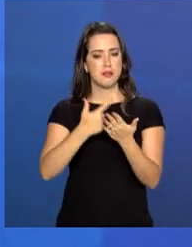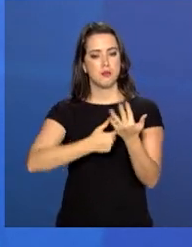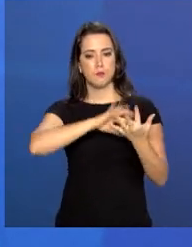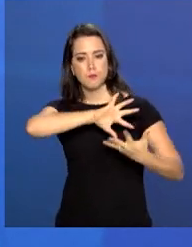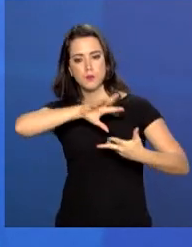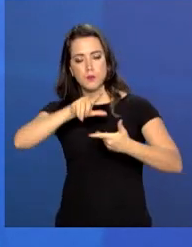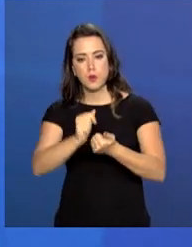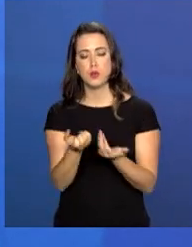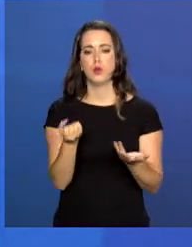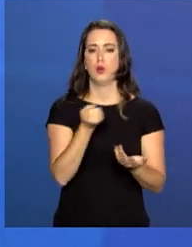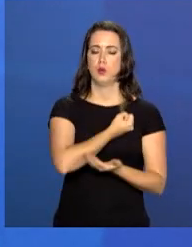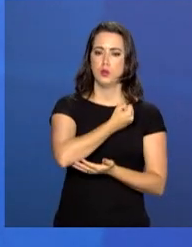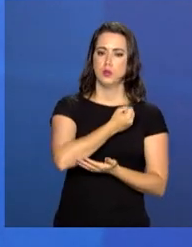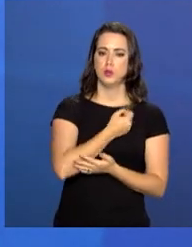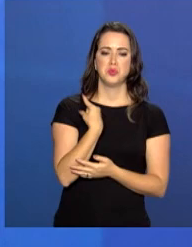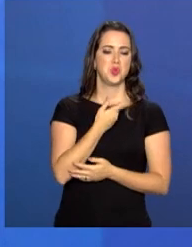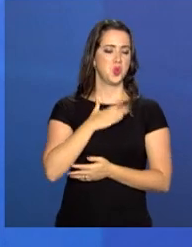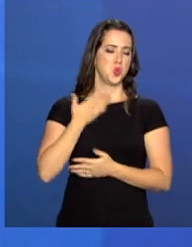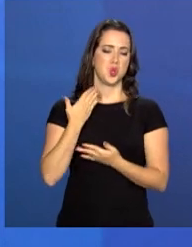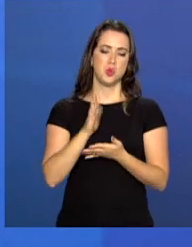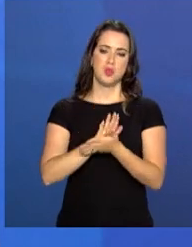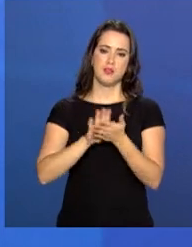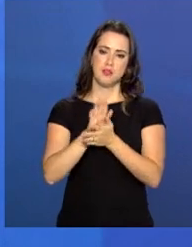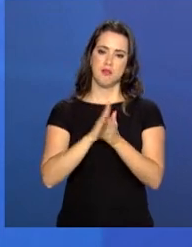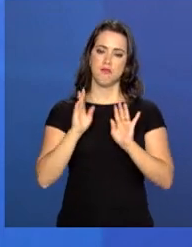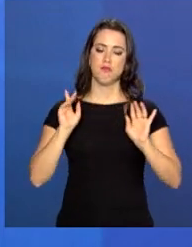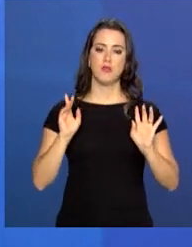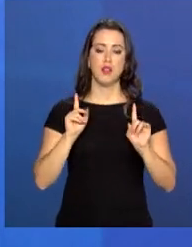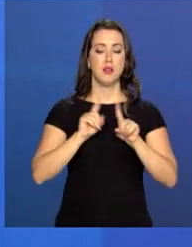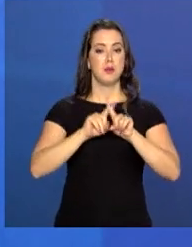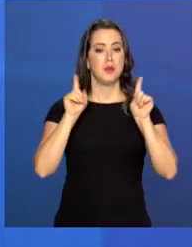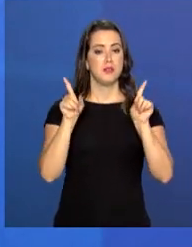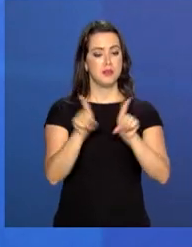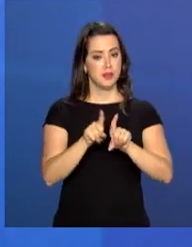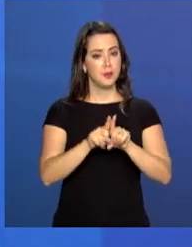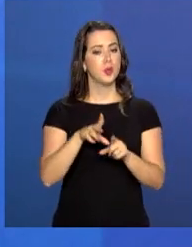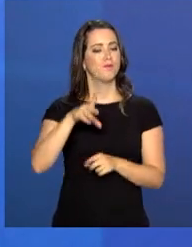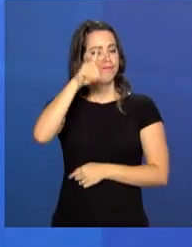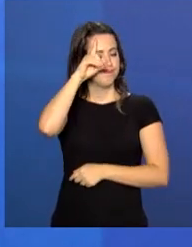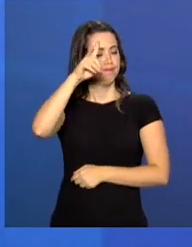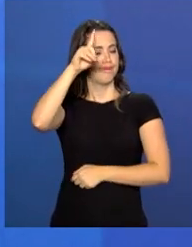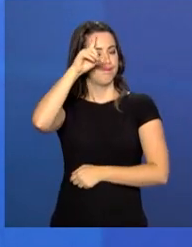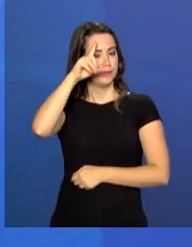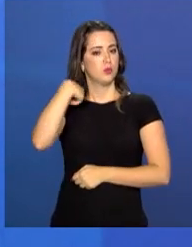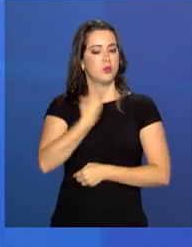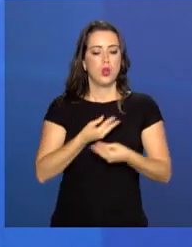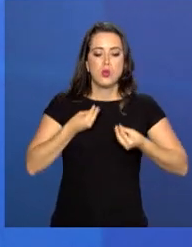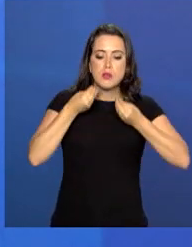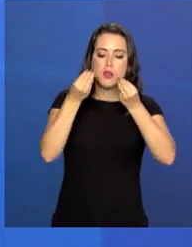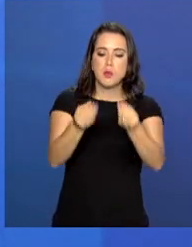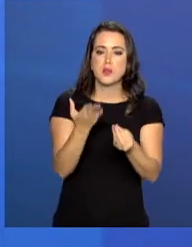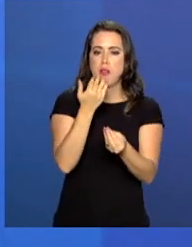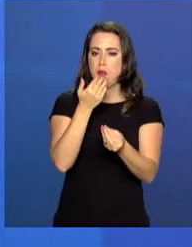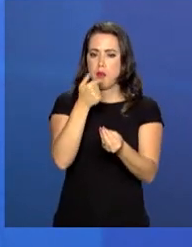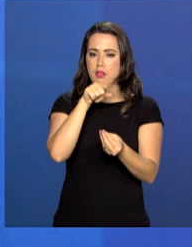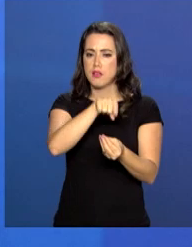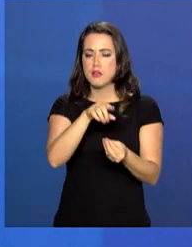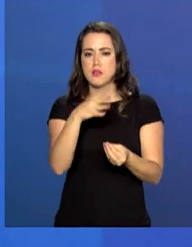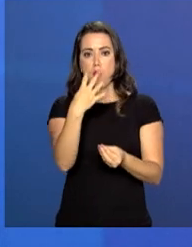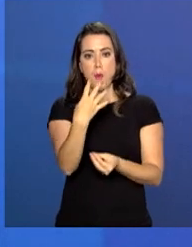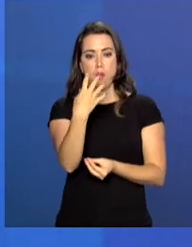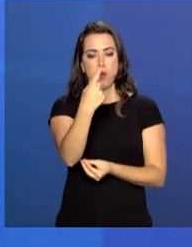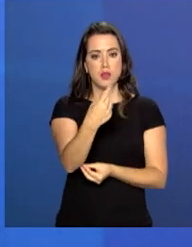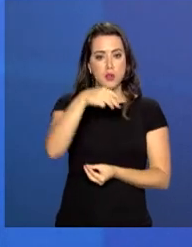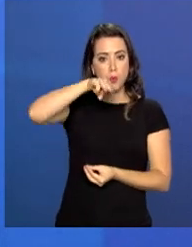Os números não nos surpreendem. Também todos os dias, quando alimentamos cerca de 41